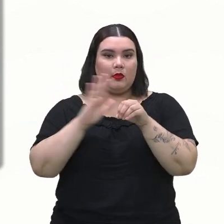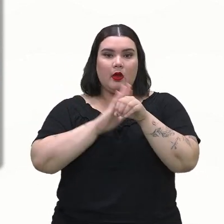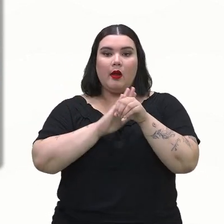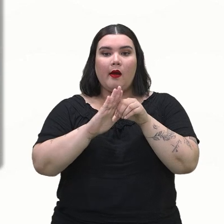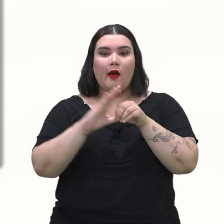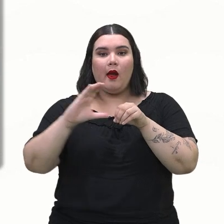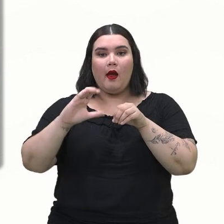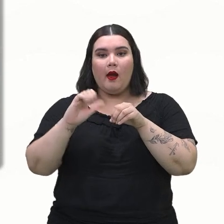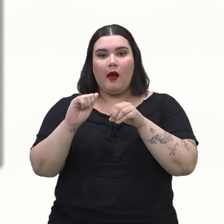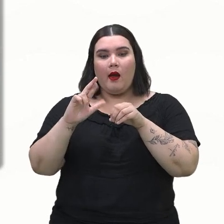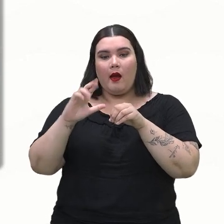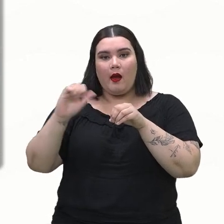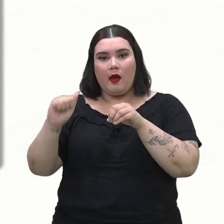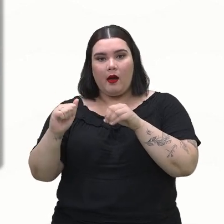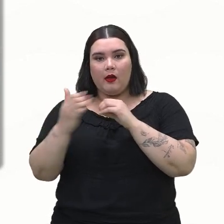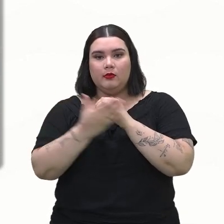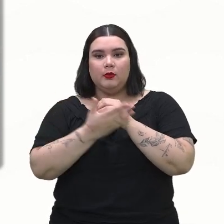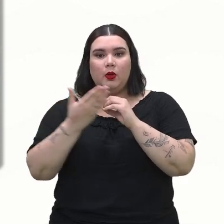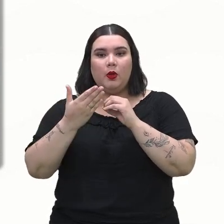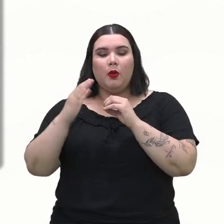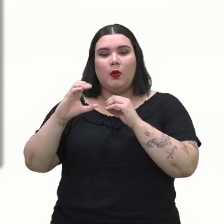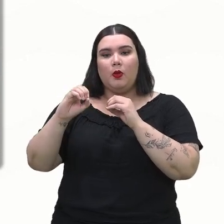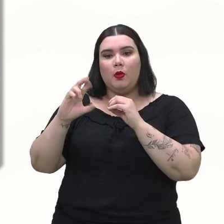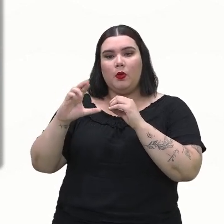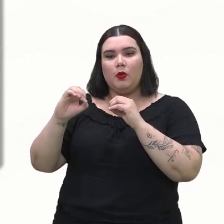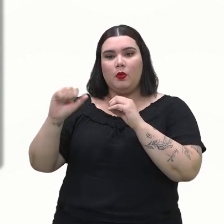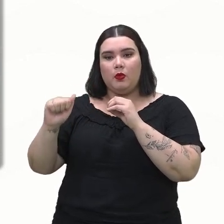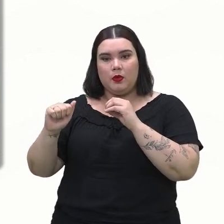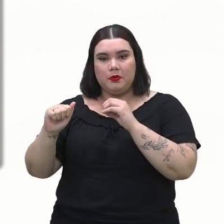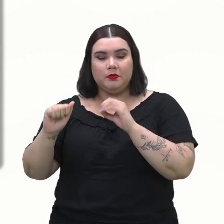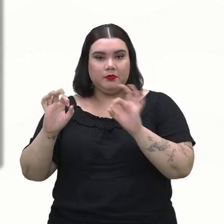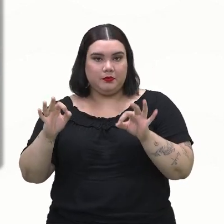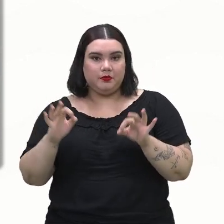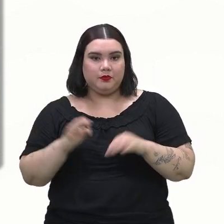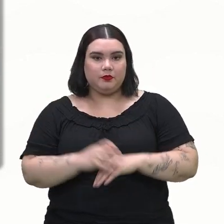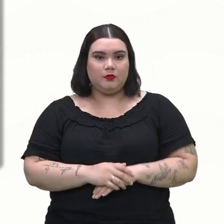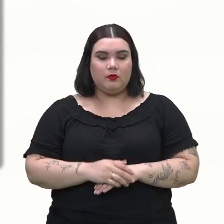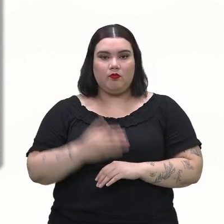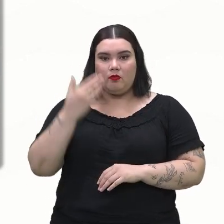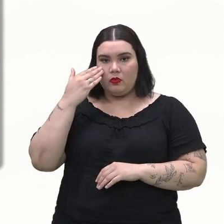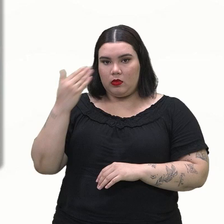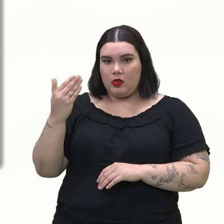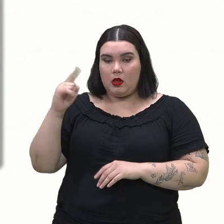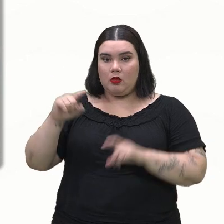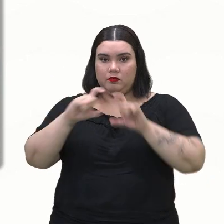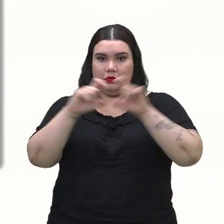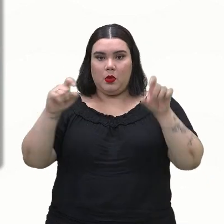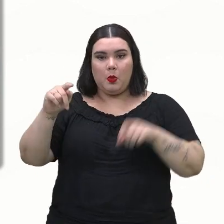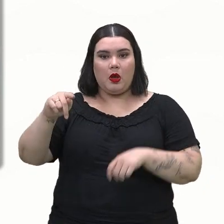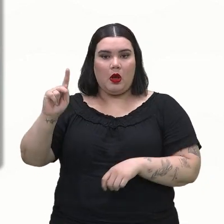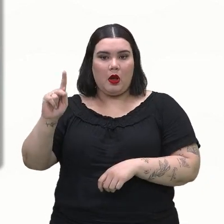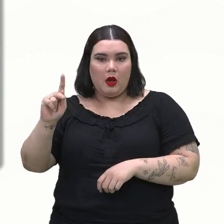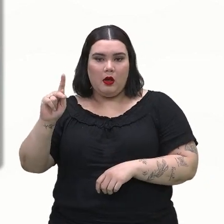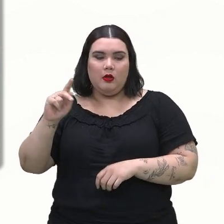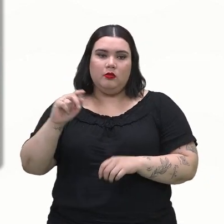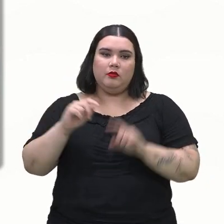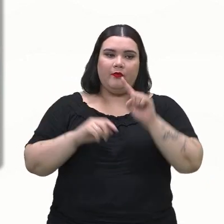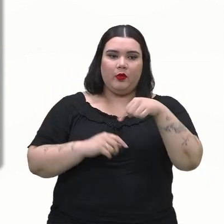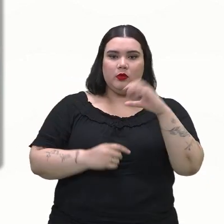Então, esse é o espaço amostral ao lançarmos uma moeda. Mas, professor,